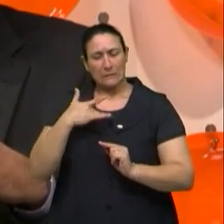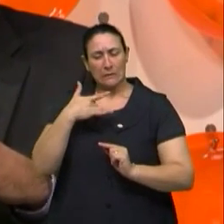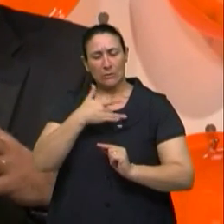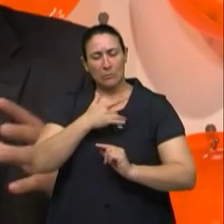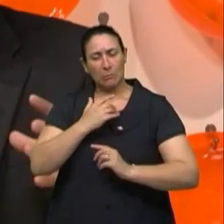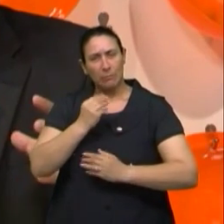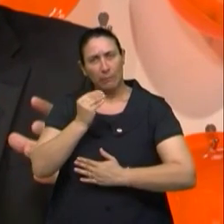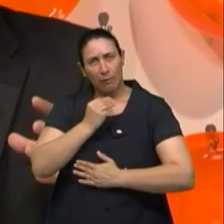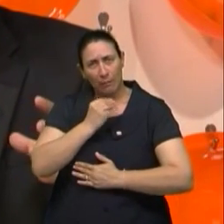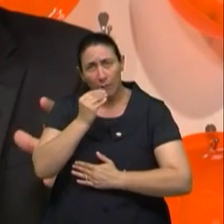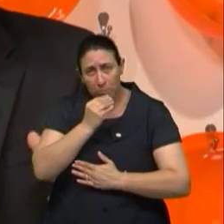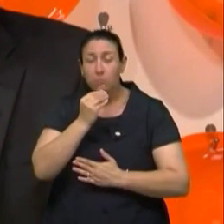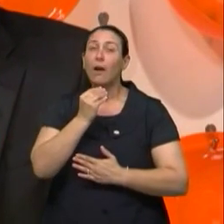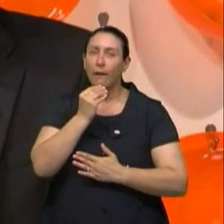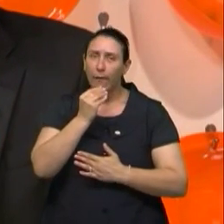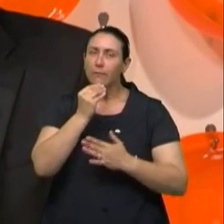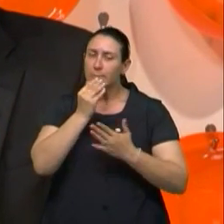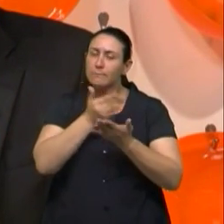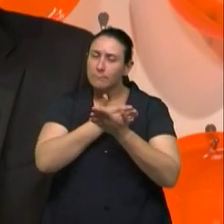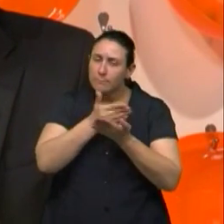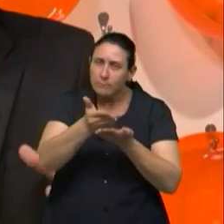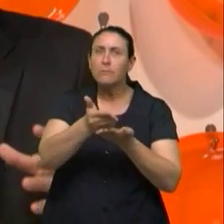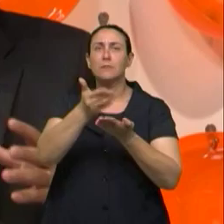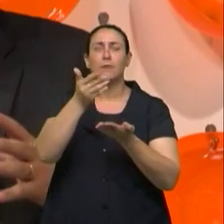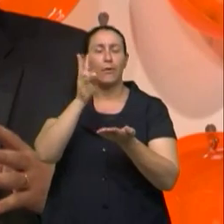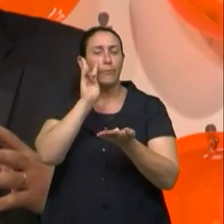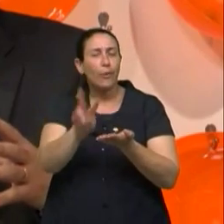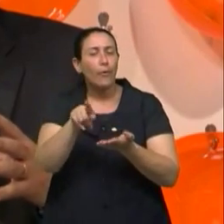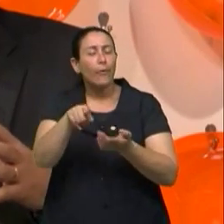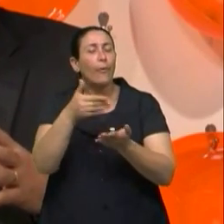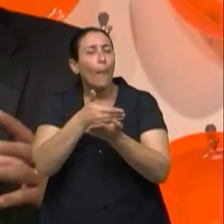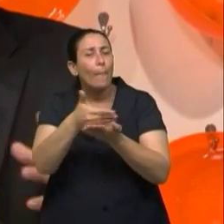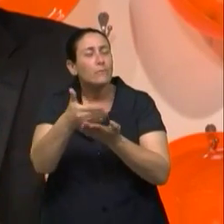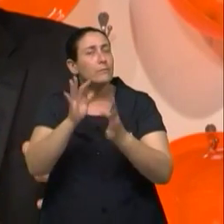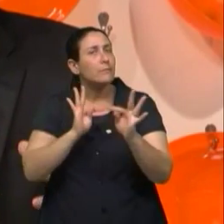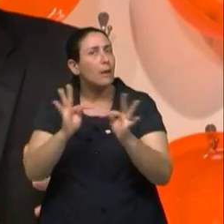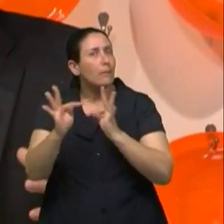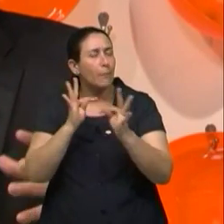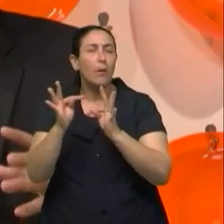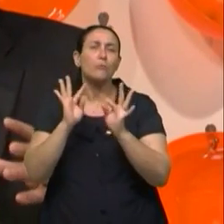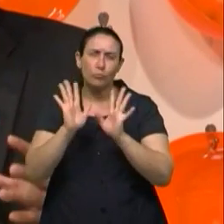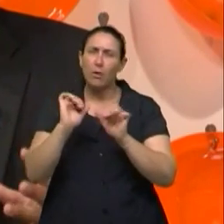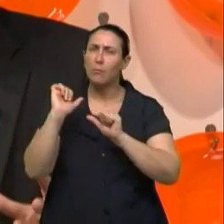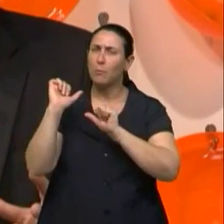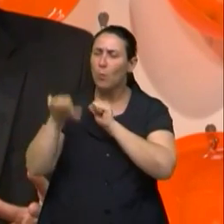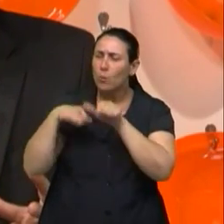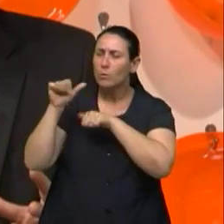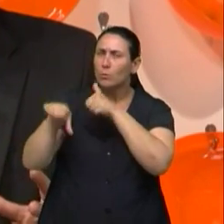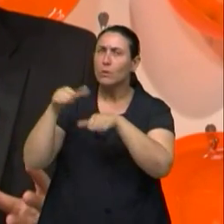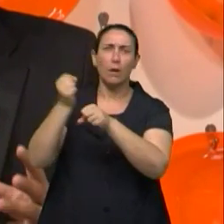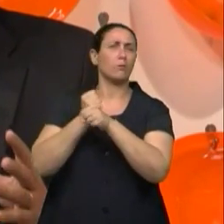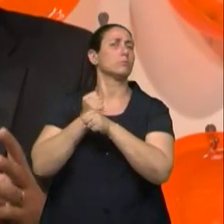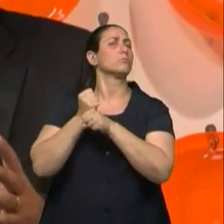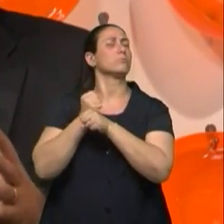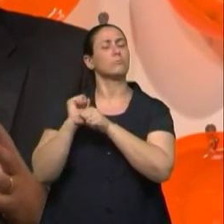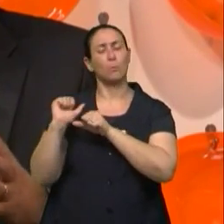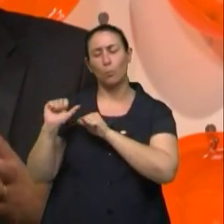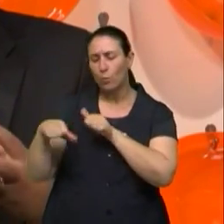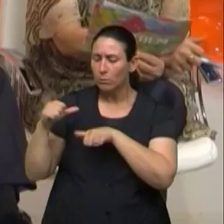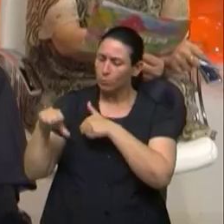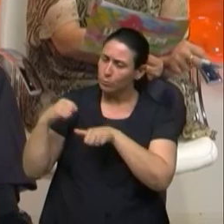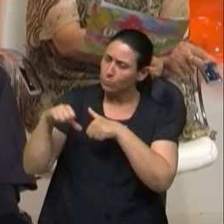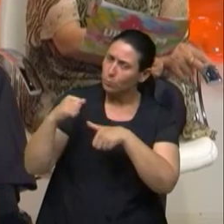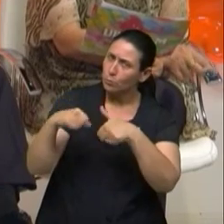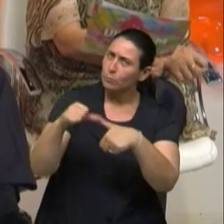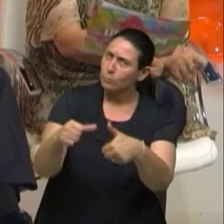Essa definição de início de tratamento, principalmente, ela já mudou muitas vezes ao longo do tempo. Ah, perfeito. Mas